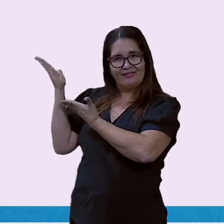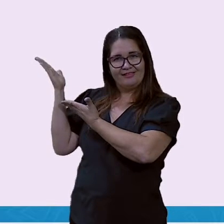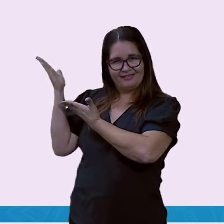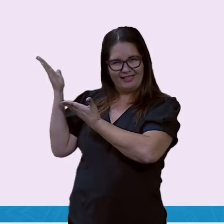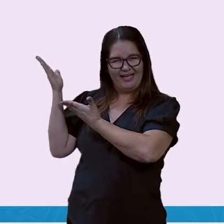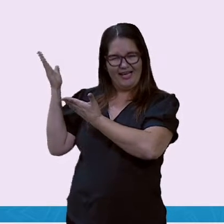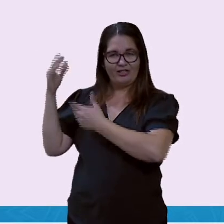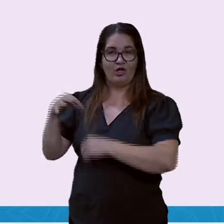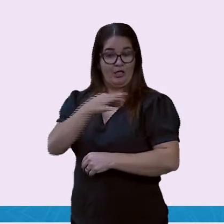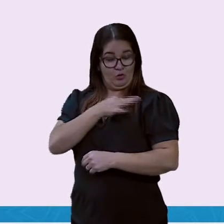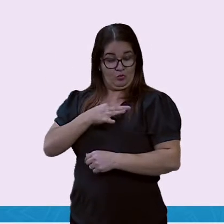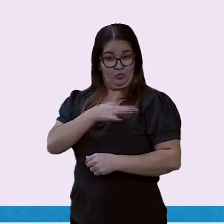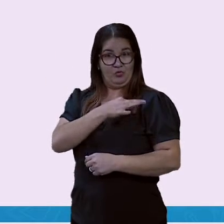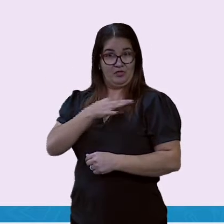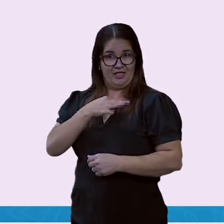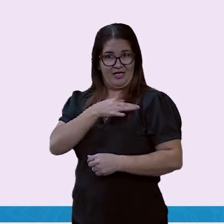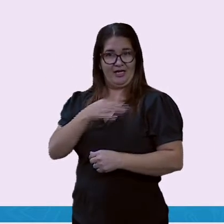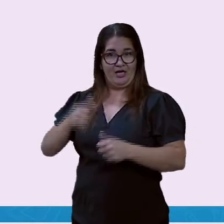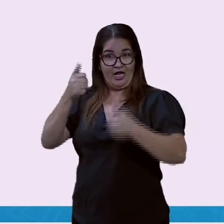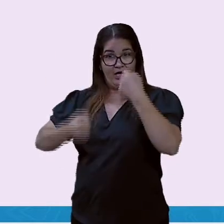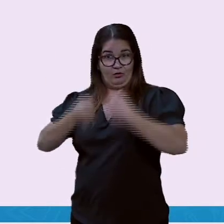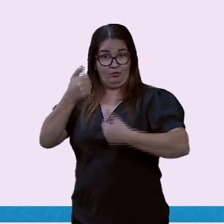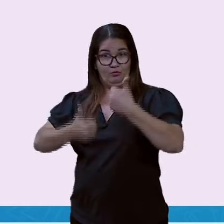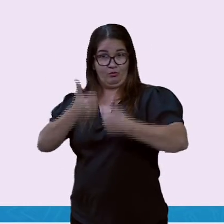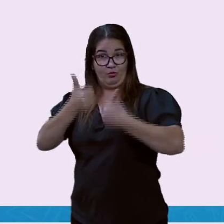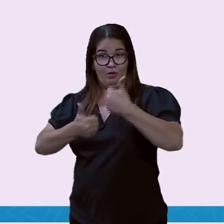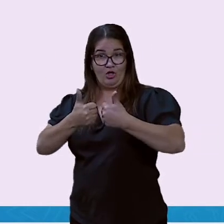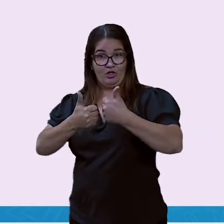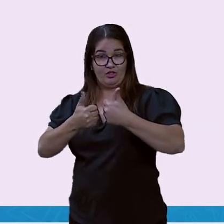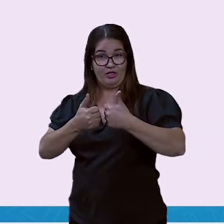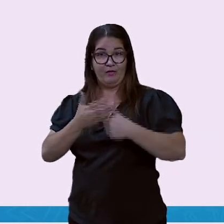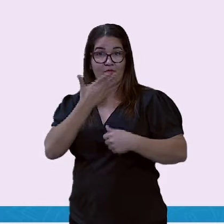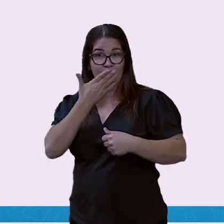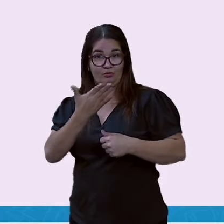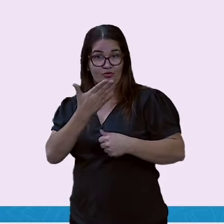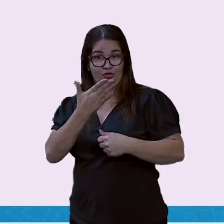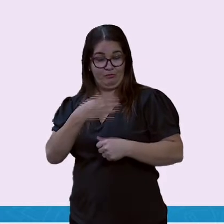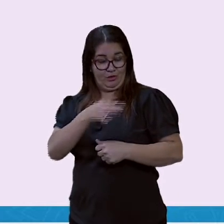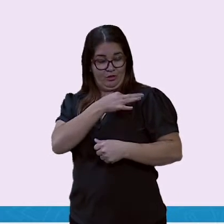Cruzeiro. Essa é a figura do esporte mineiro.